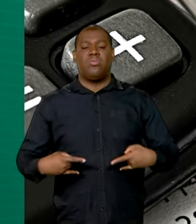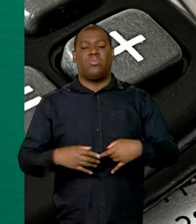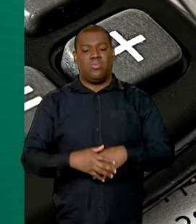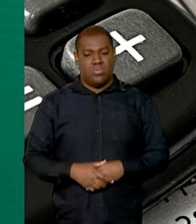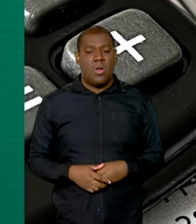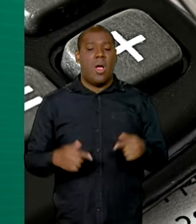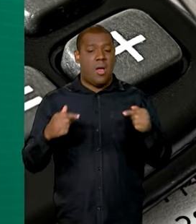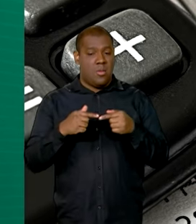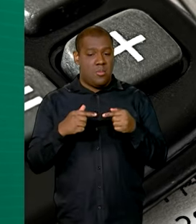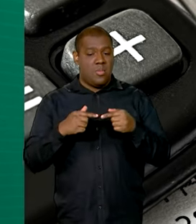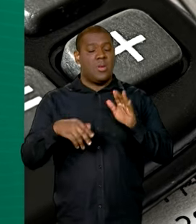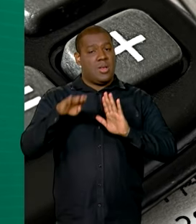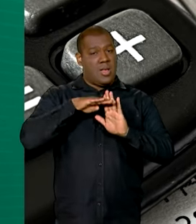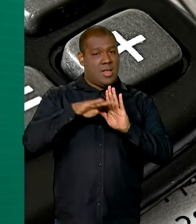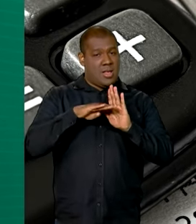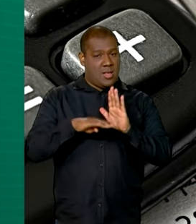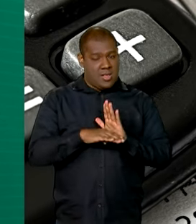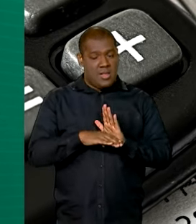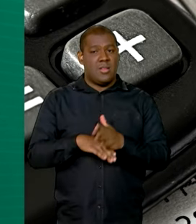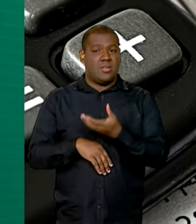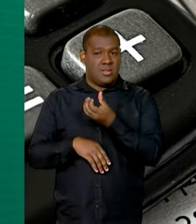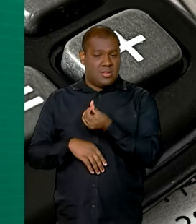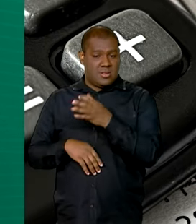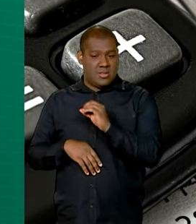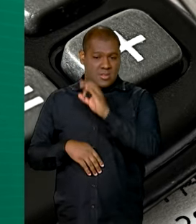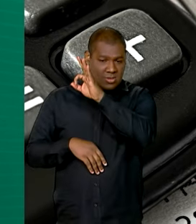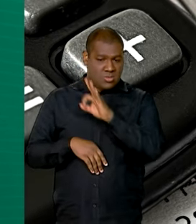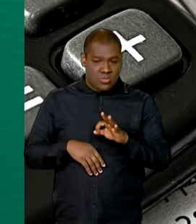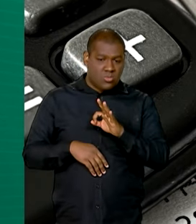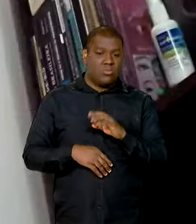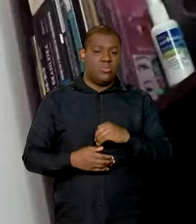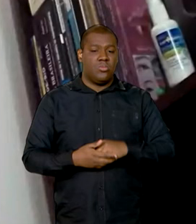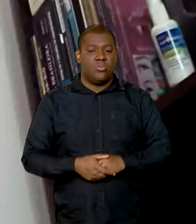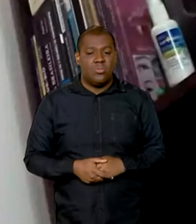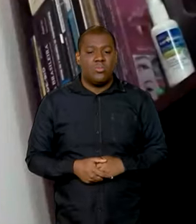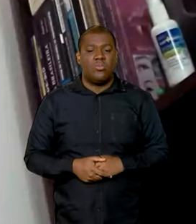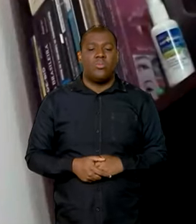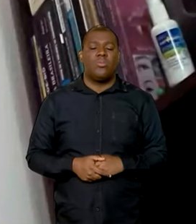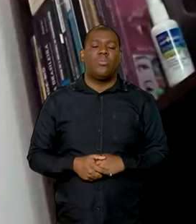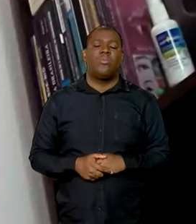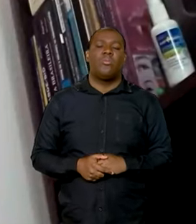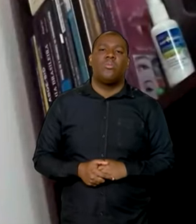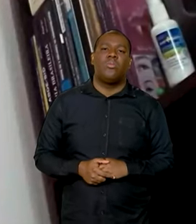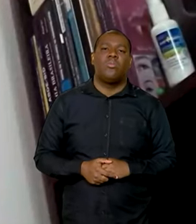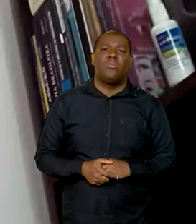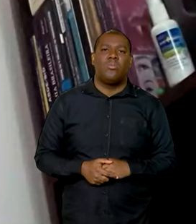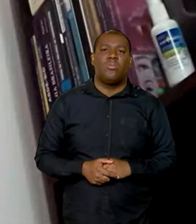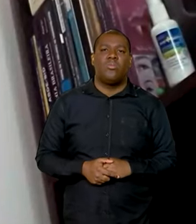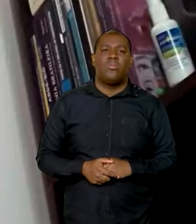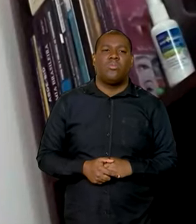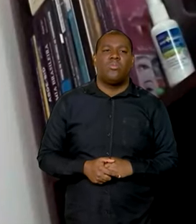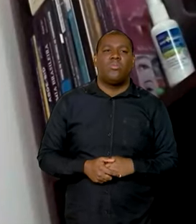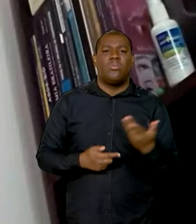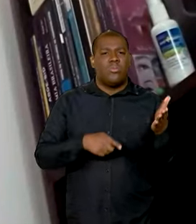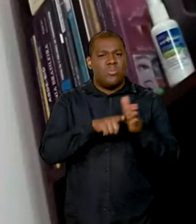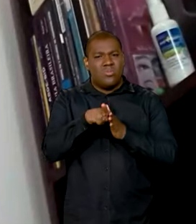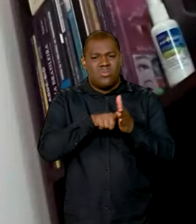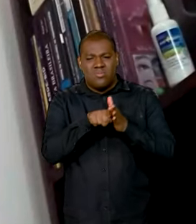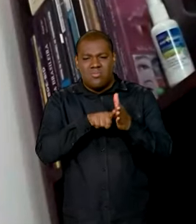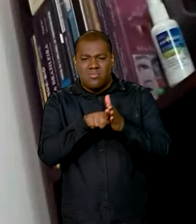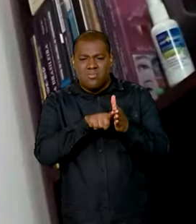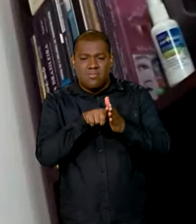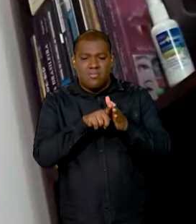listas de 60% e de 100%. Existem estudos indicando que